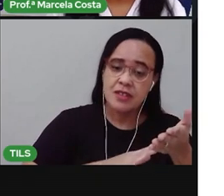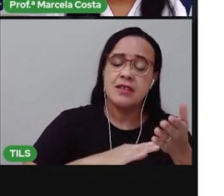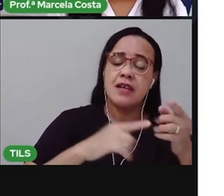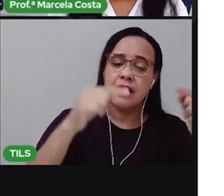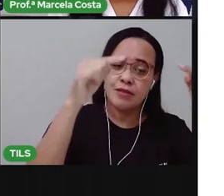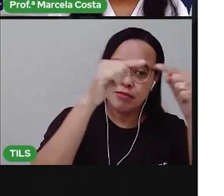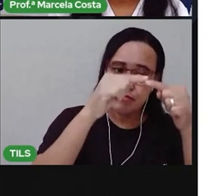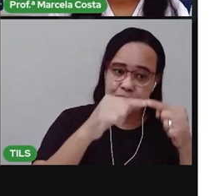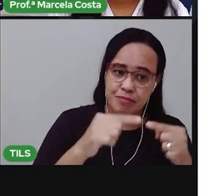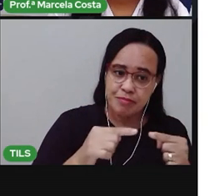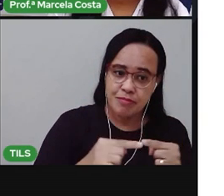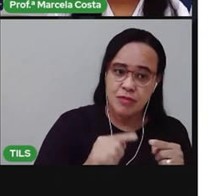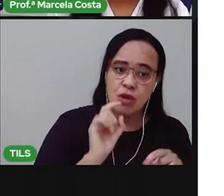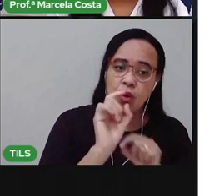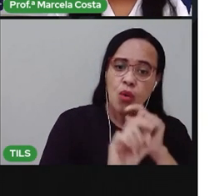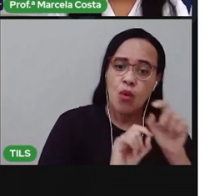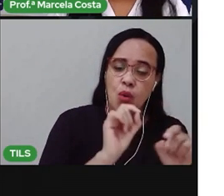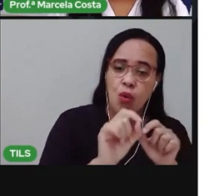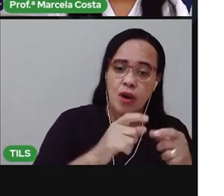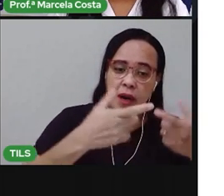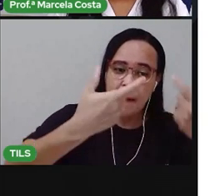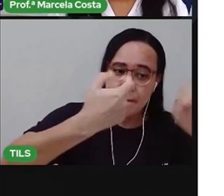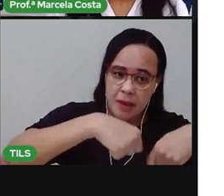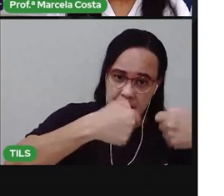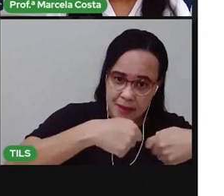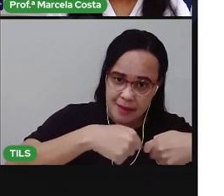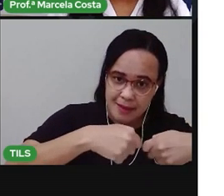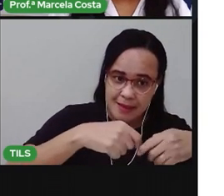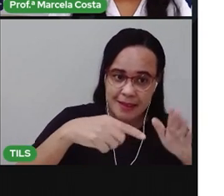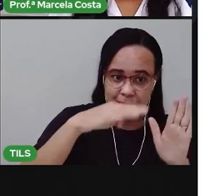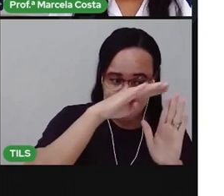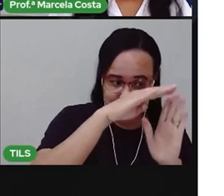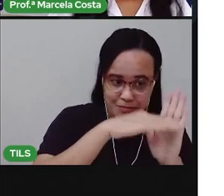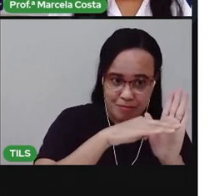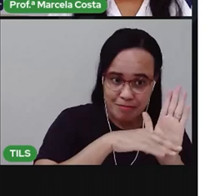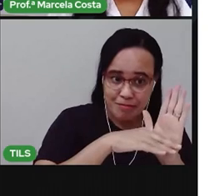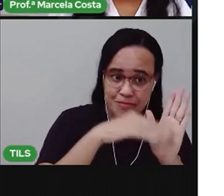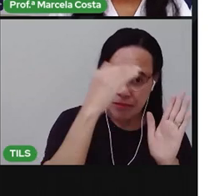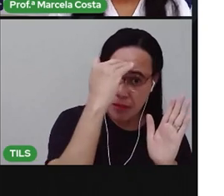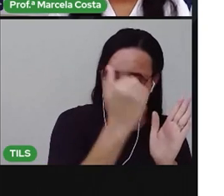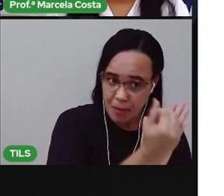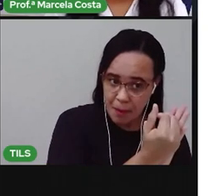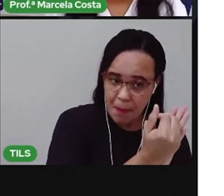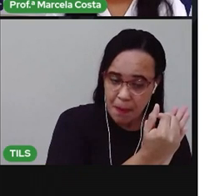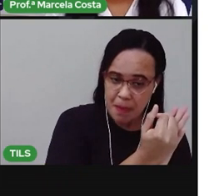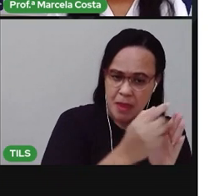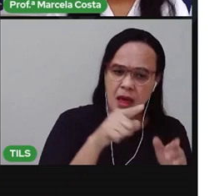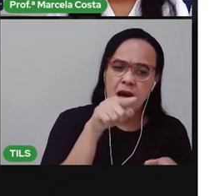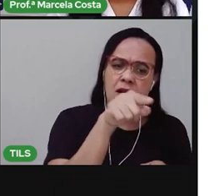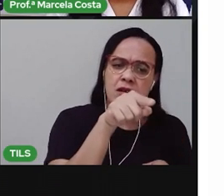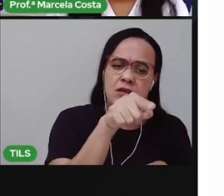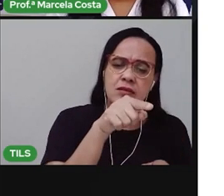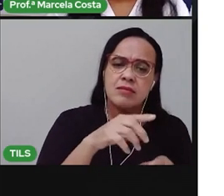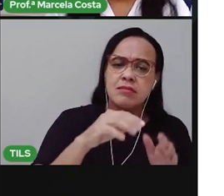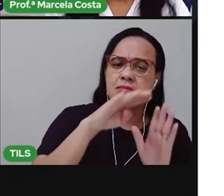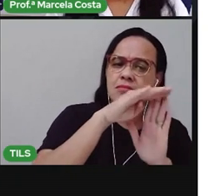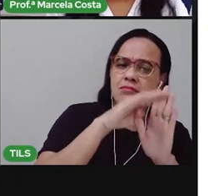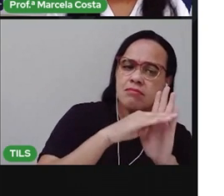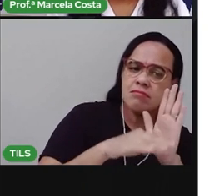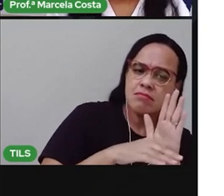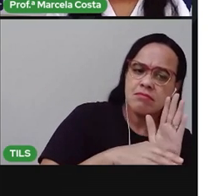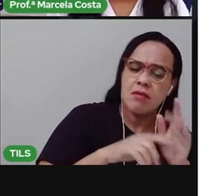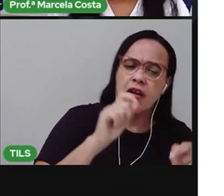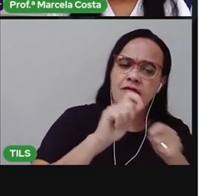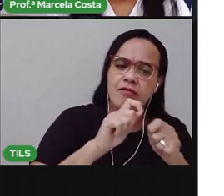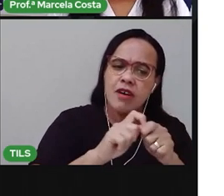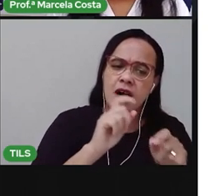alocada conforme a necessidade da pessoa. Conta para mim, como é a sua rotina? O que